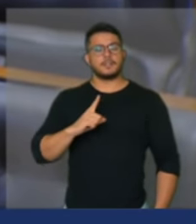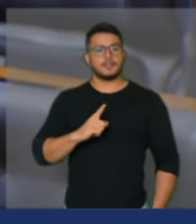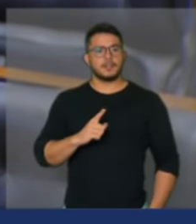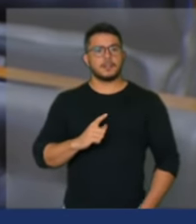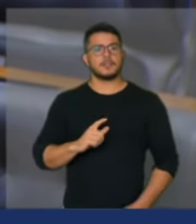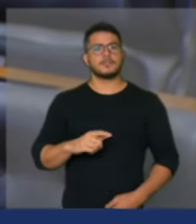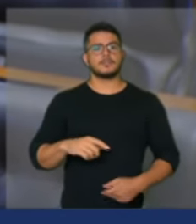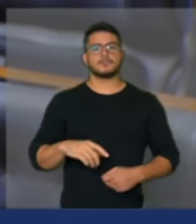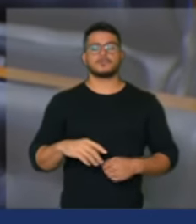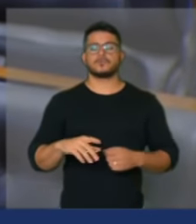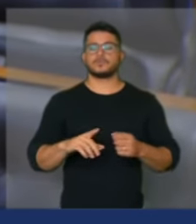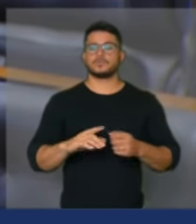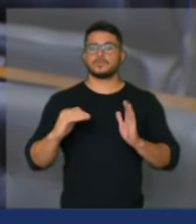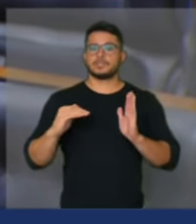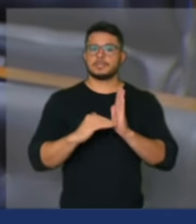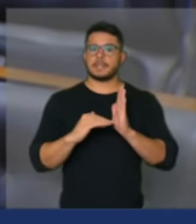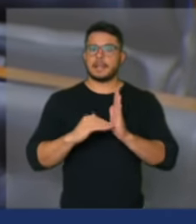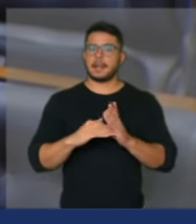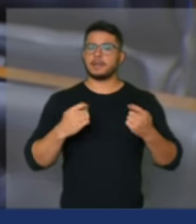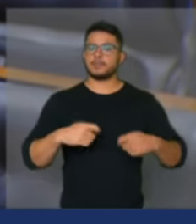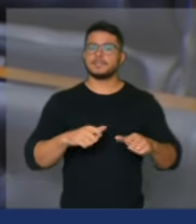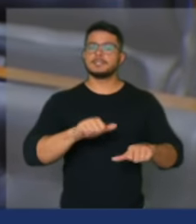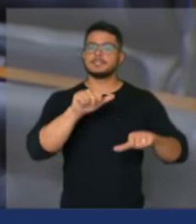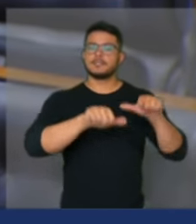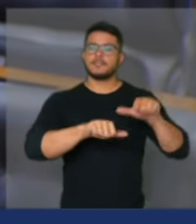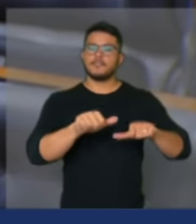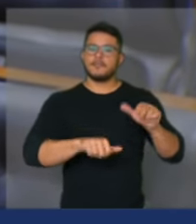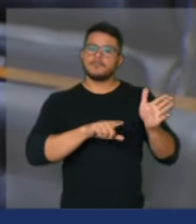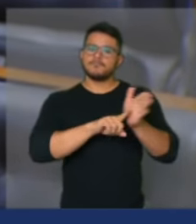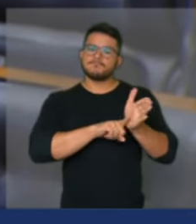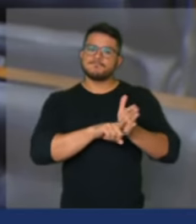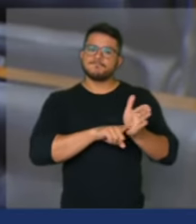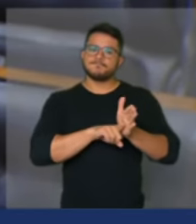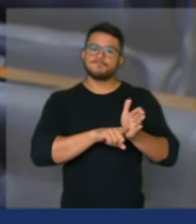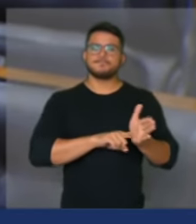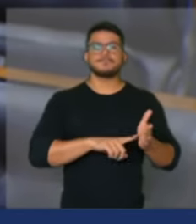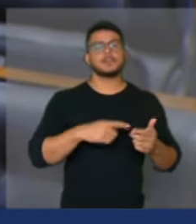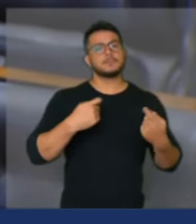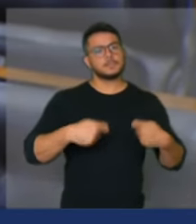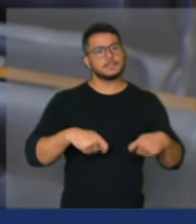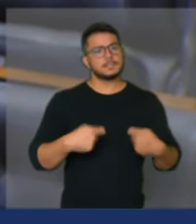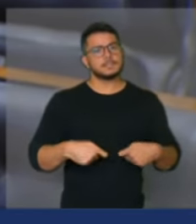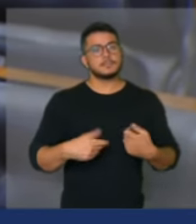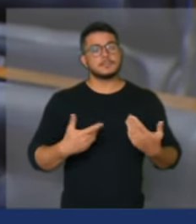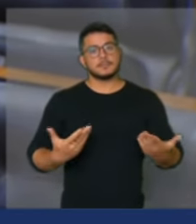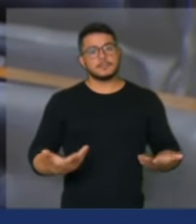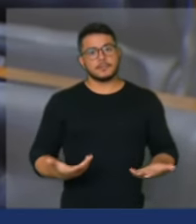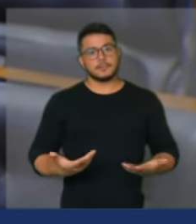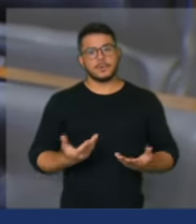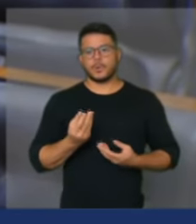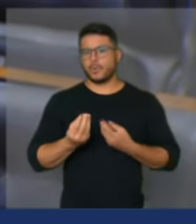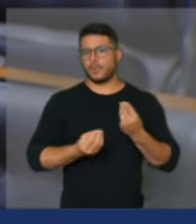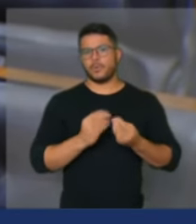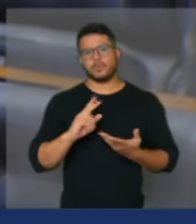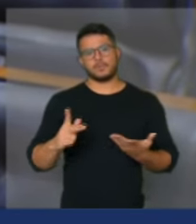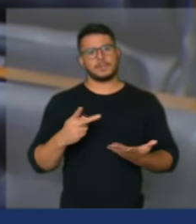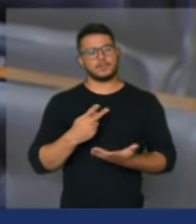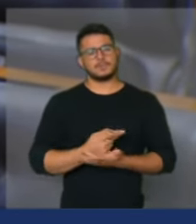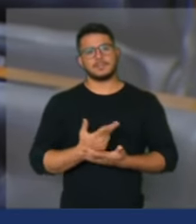senado sabatinar passa pela comissão de justiça e vai ao plenário quer dizer isso é perseguição política